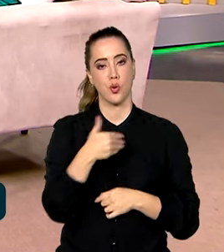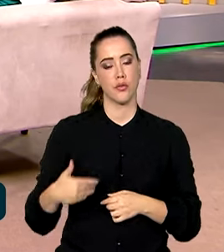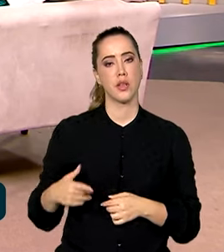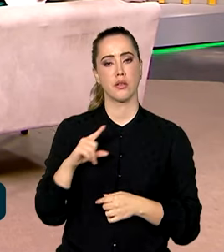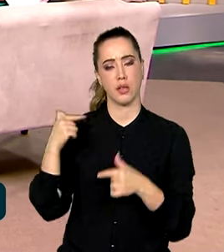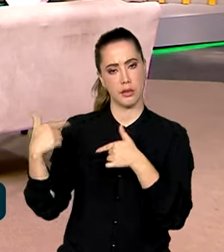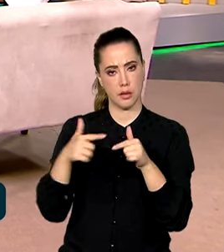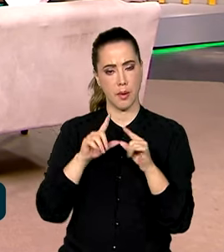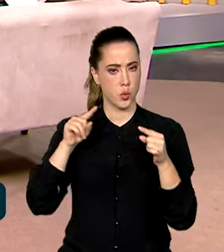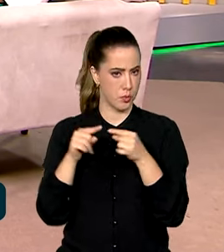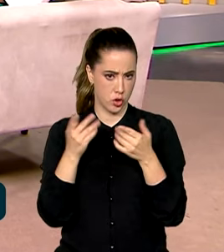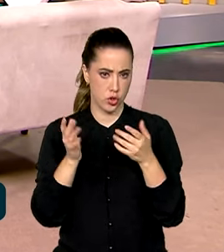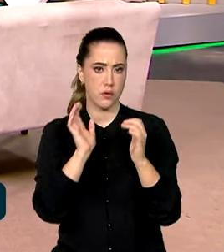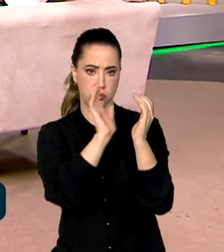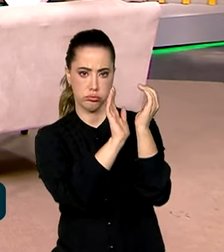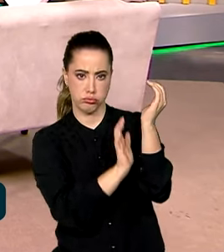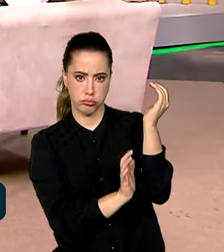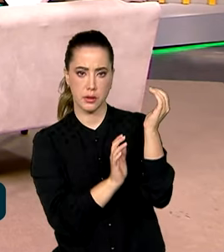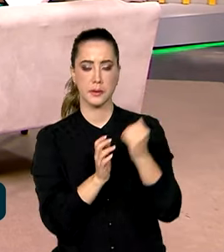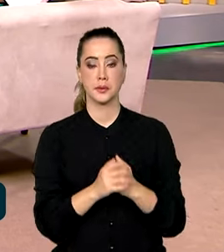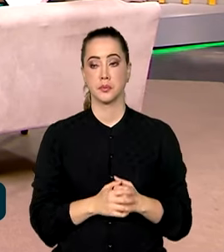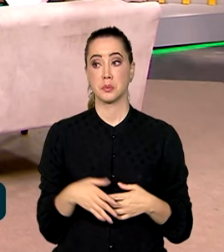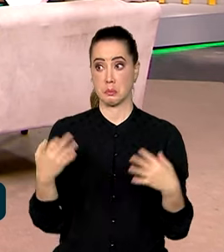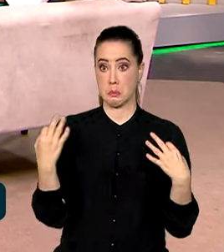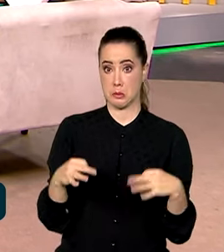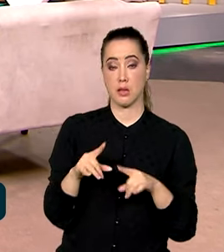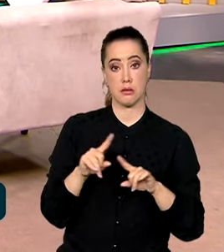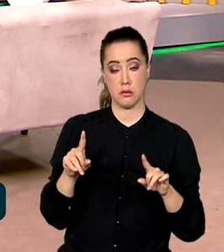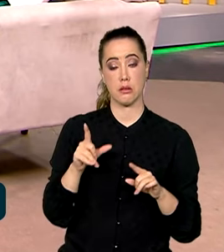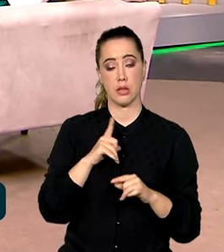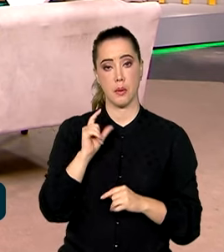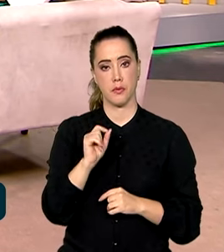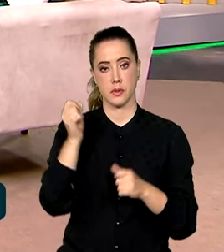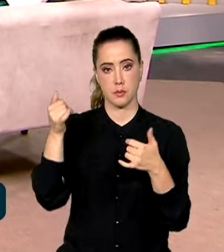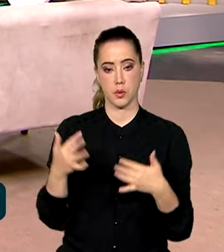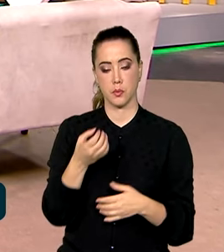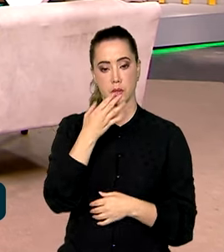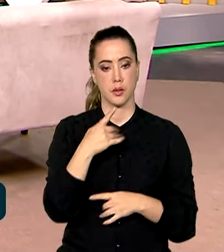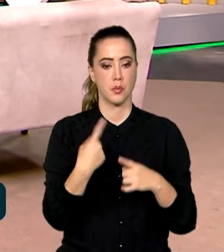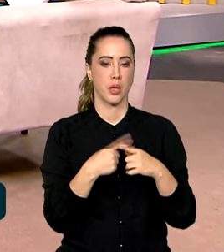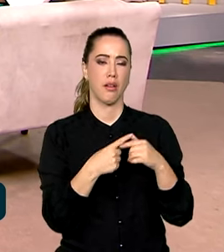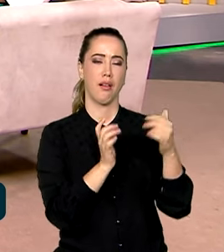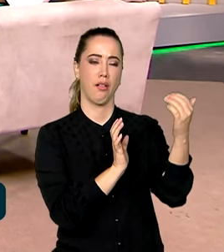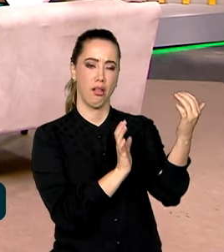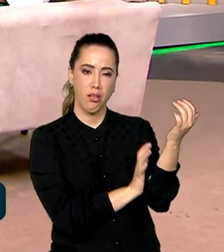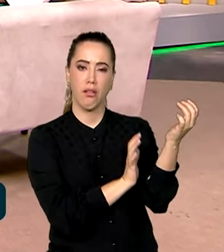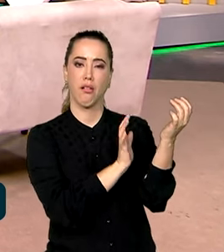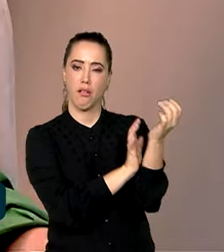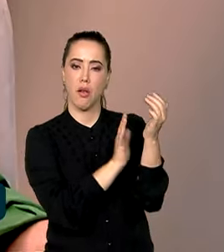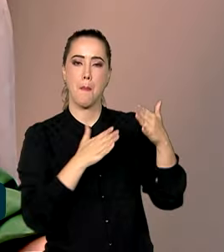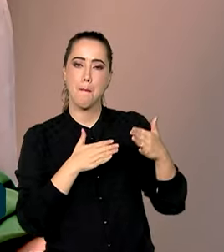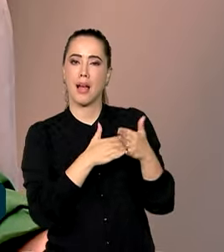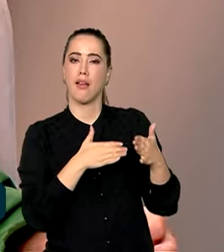burocracia? Sem dúvida. Como você bem mencionou, a burocracia acaba gerando uma barreira que,